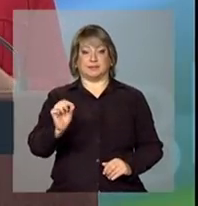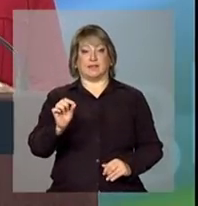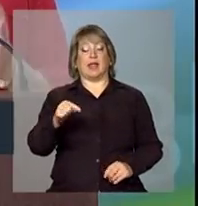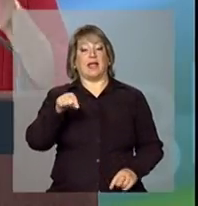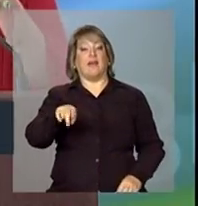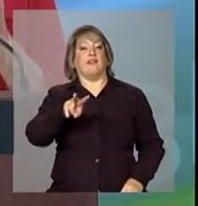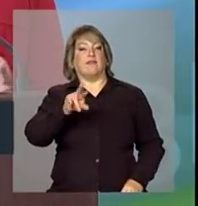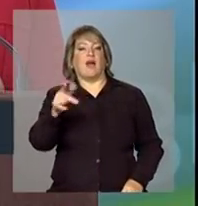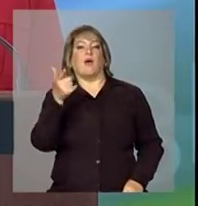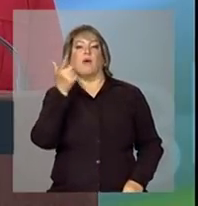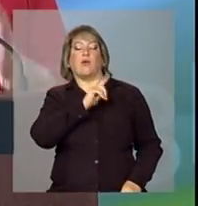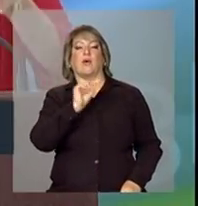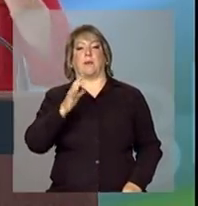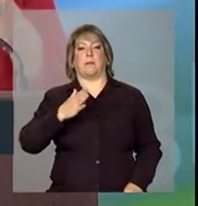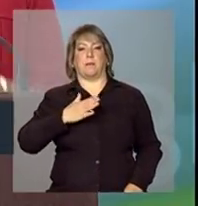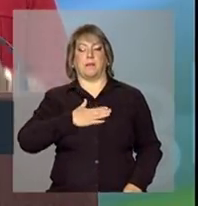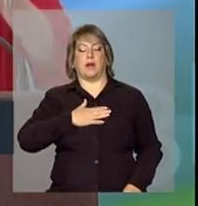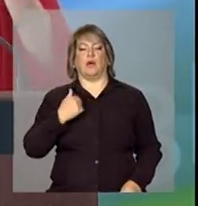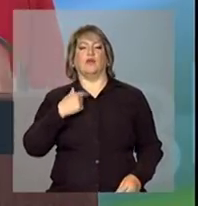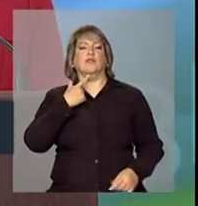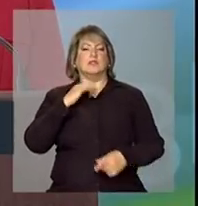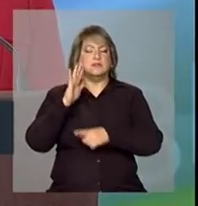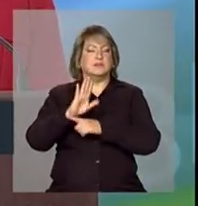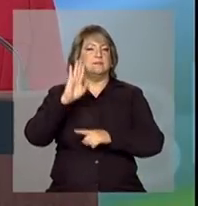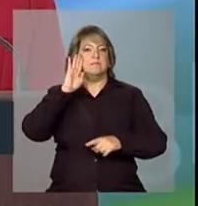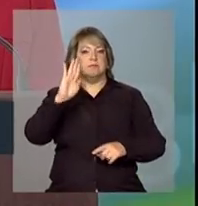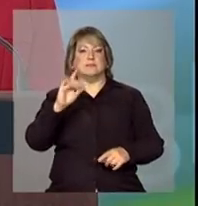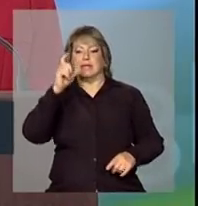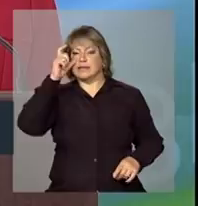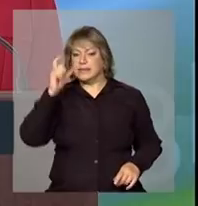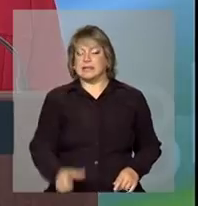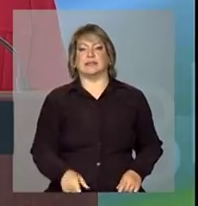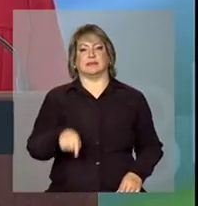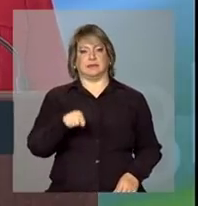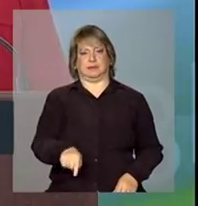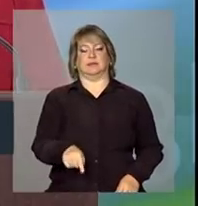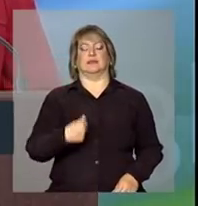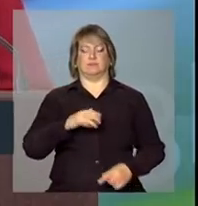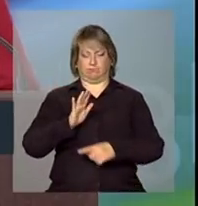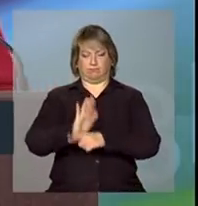vai contar com o apoio e o meu interesse pessoal nessa questão.